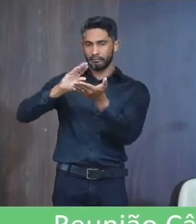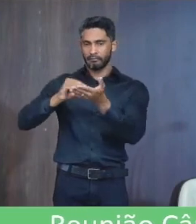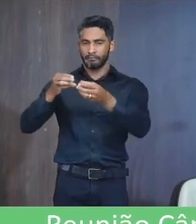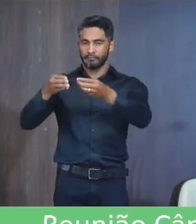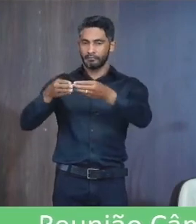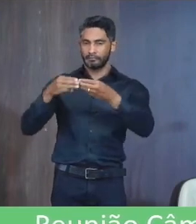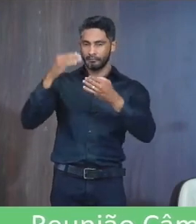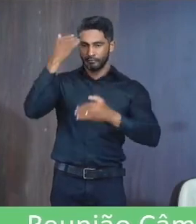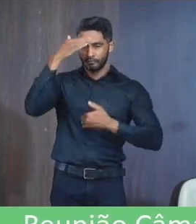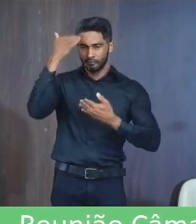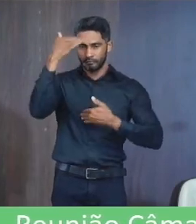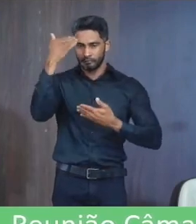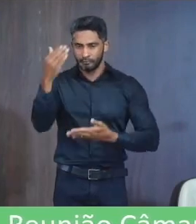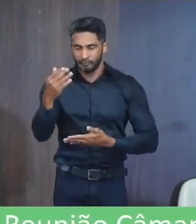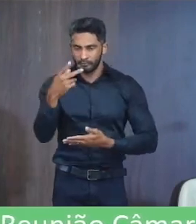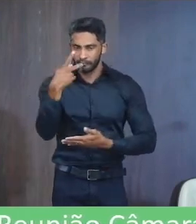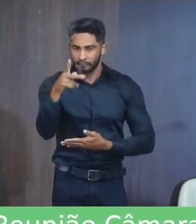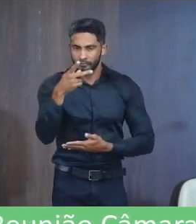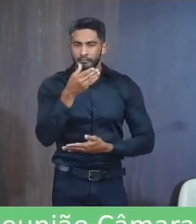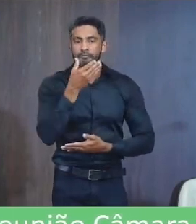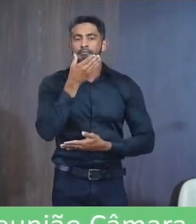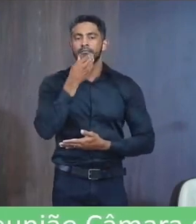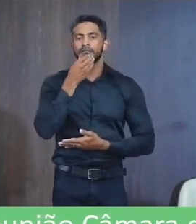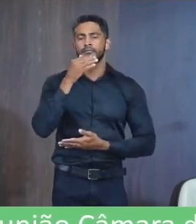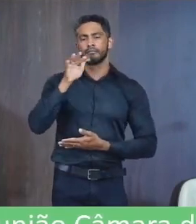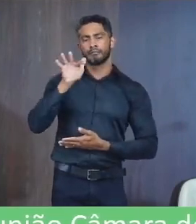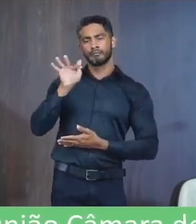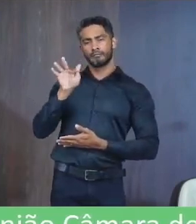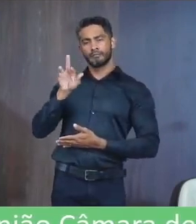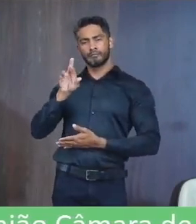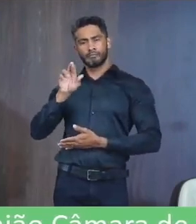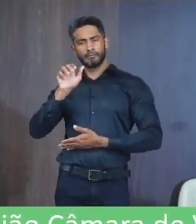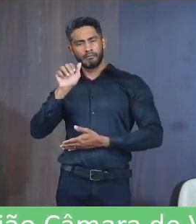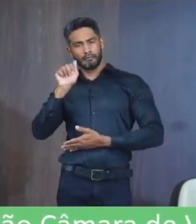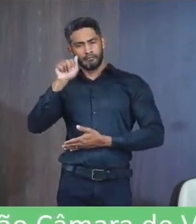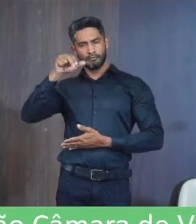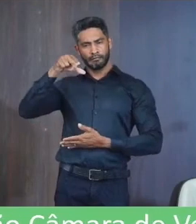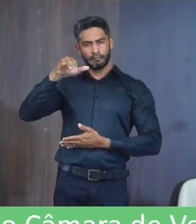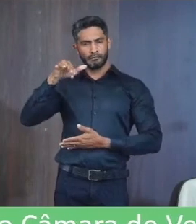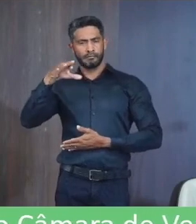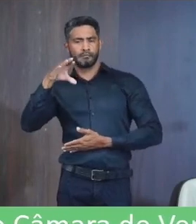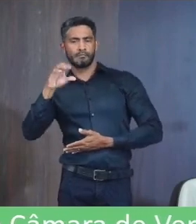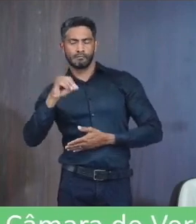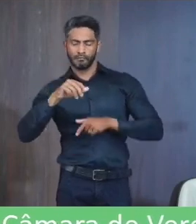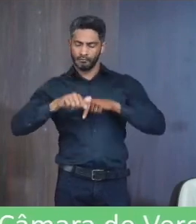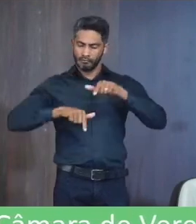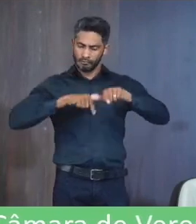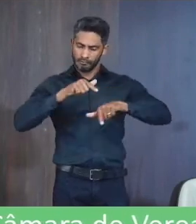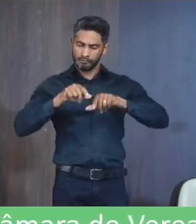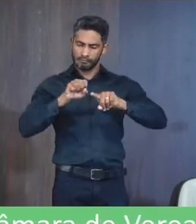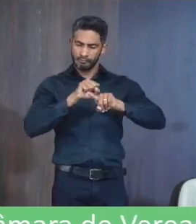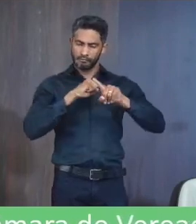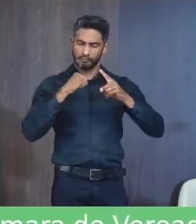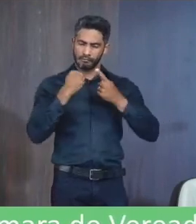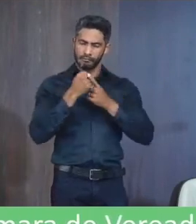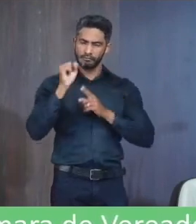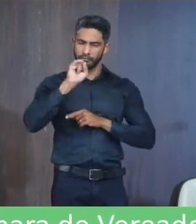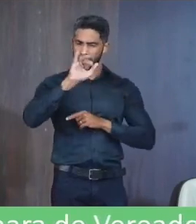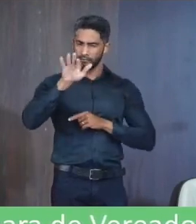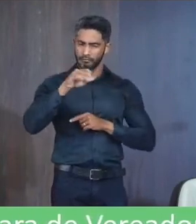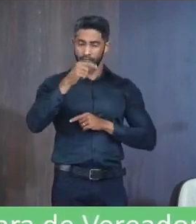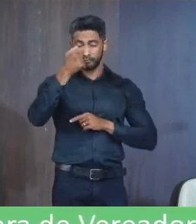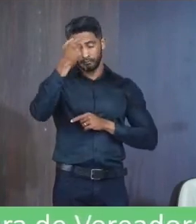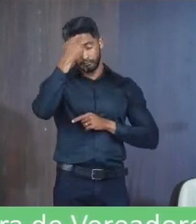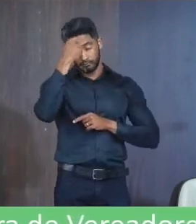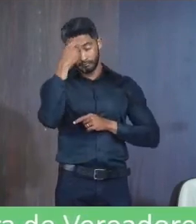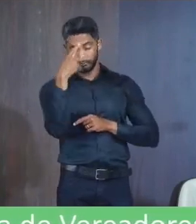Moção Com voto de congratulação Com o senhor Francisco Juberlando Soares Gomes Pelos relevantes Serviços prestados Da Sociedade De Janaúba Requeiro que seja dada